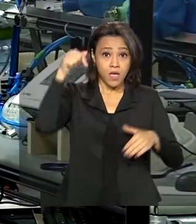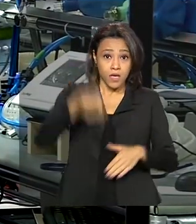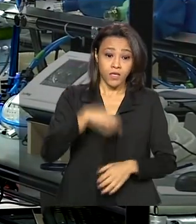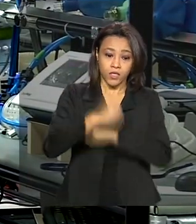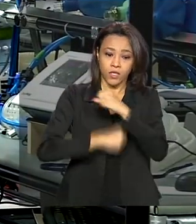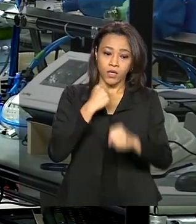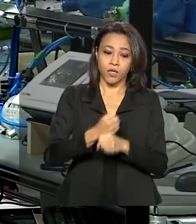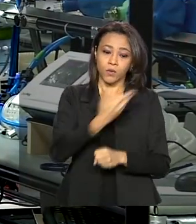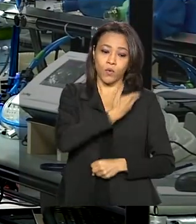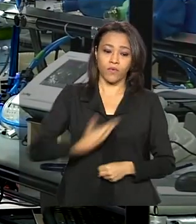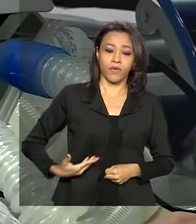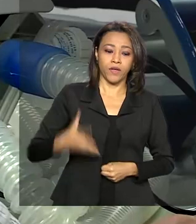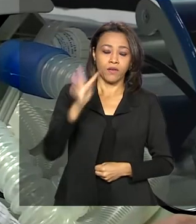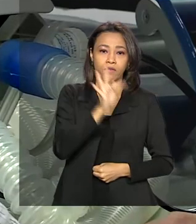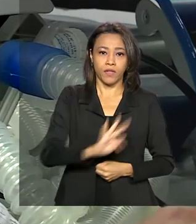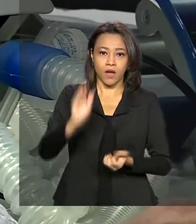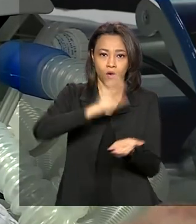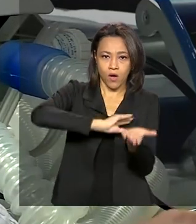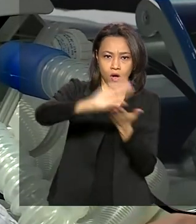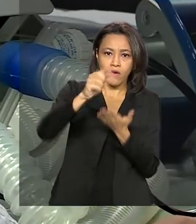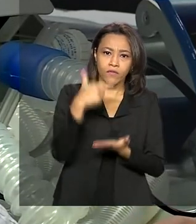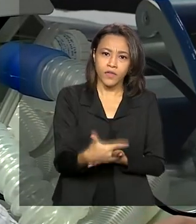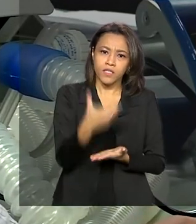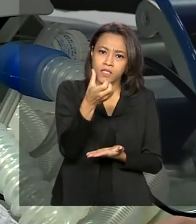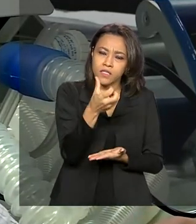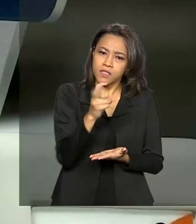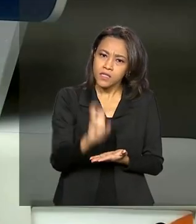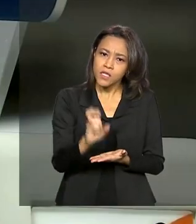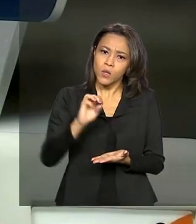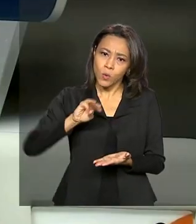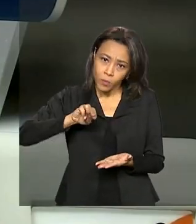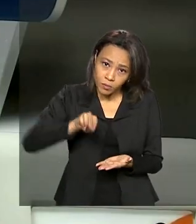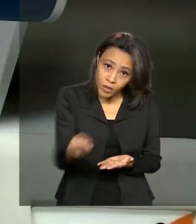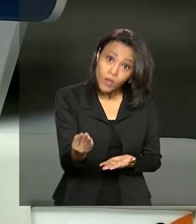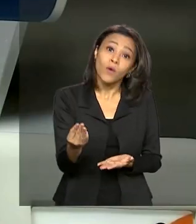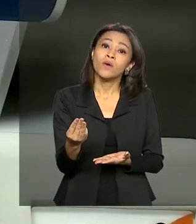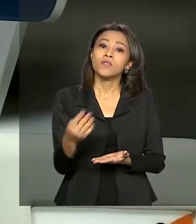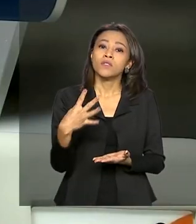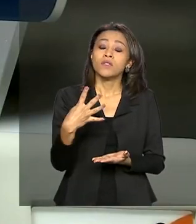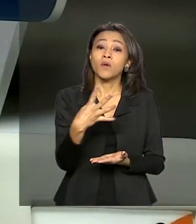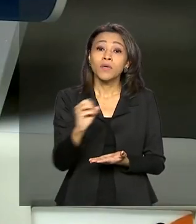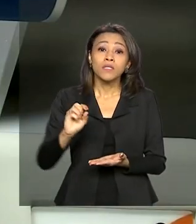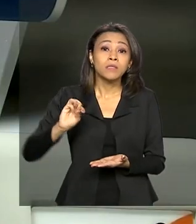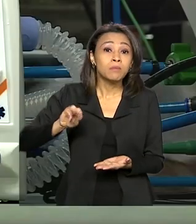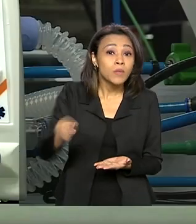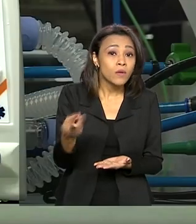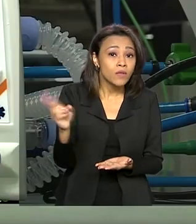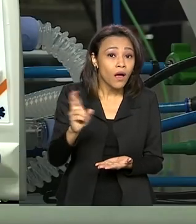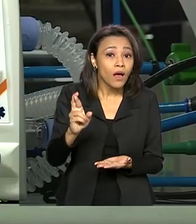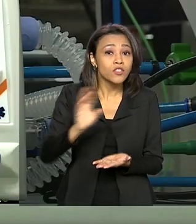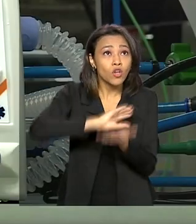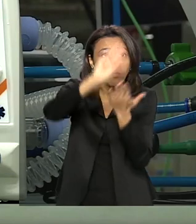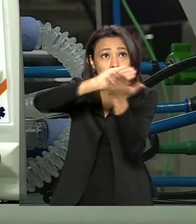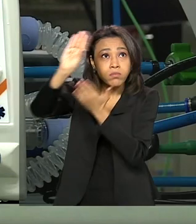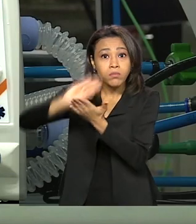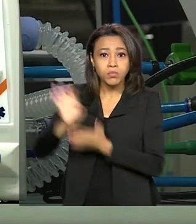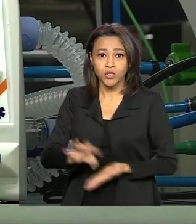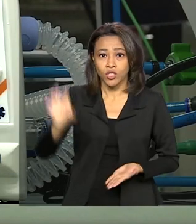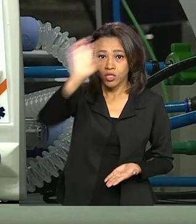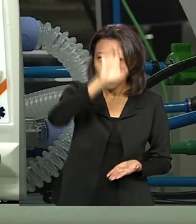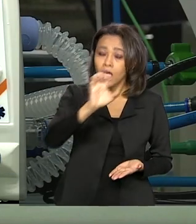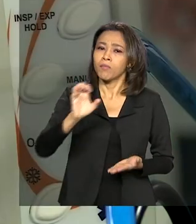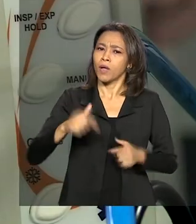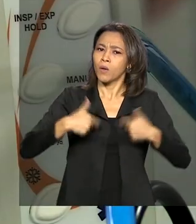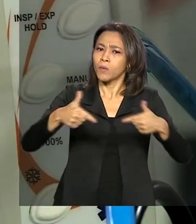estados e municípios R$ 25,4 bilhões exclusivamente para fazer frente aos casos de Covid-19.